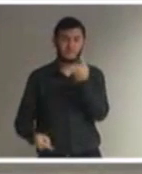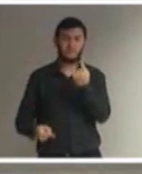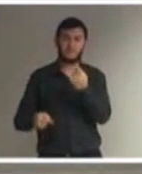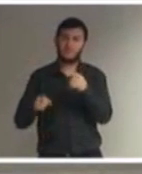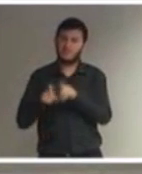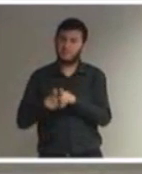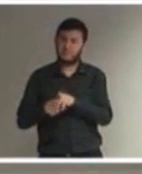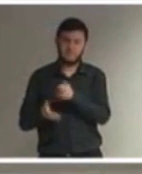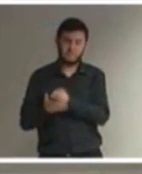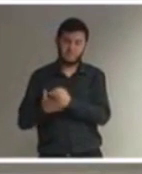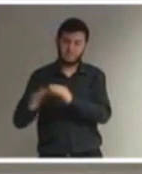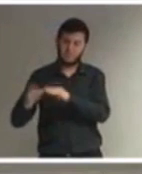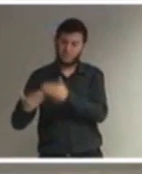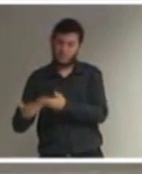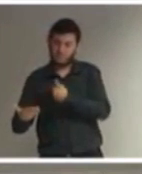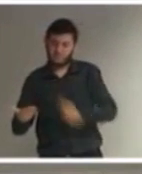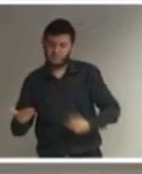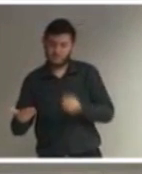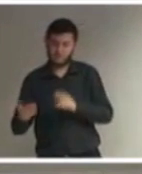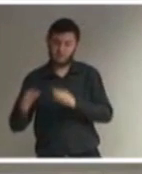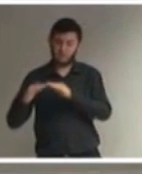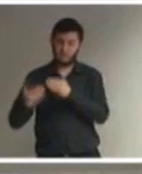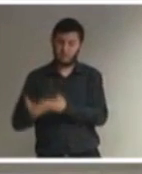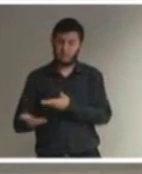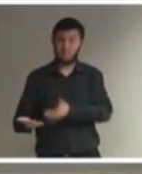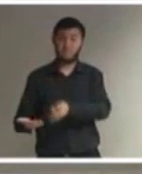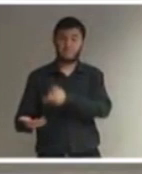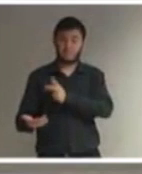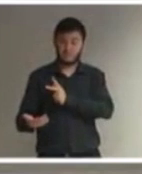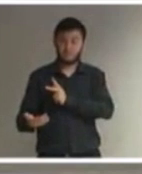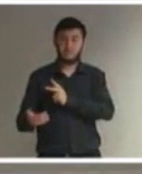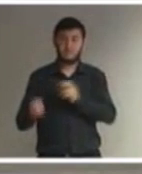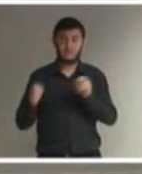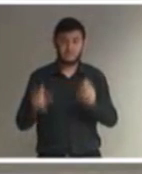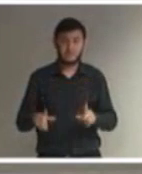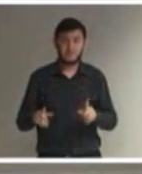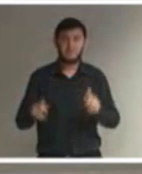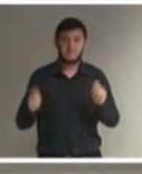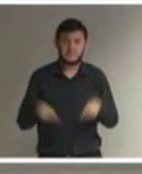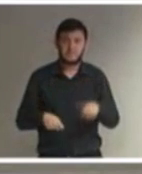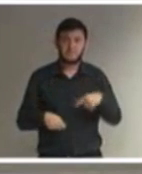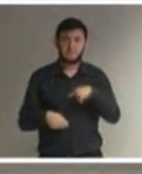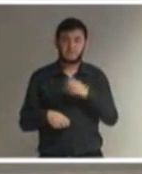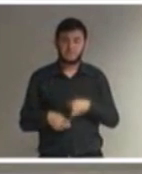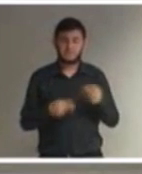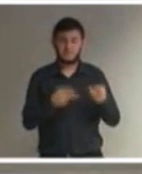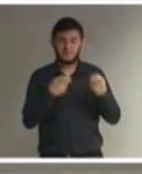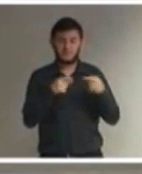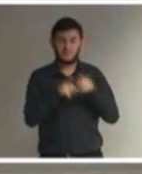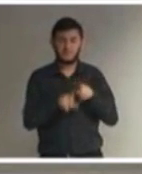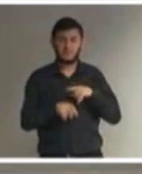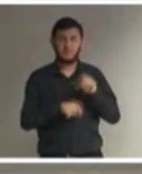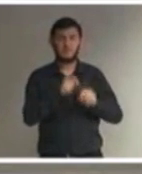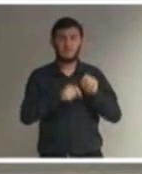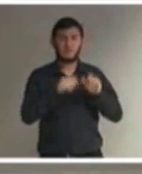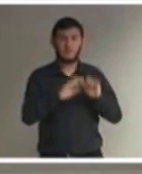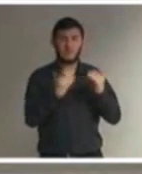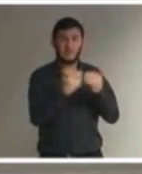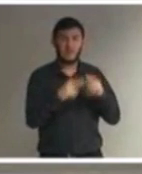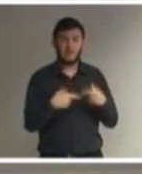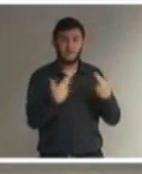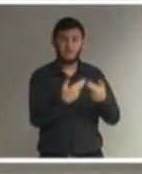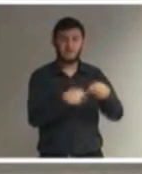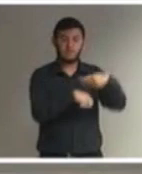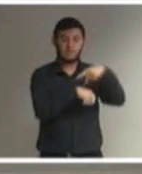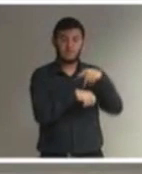privadas. Muito bem, tudo isso já foi possível concluir com base nessa Convenção da Guatemala, e no